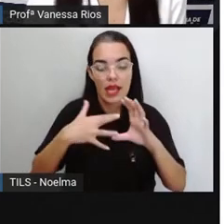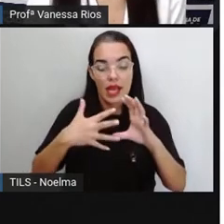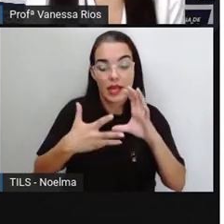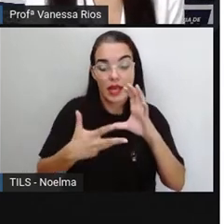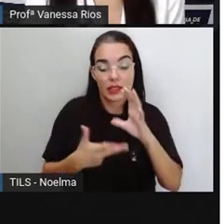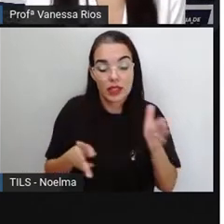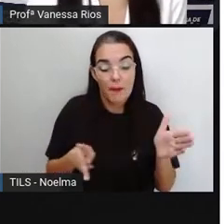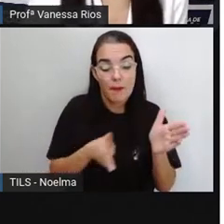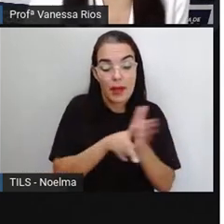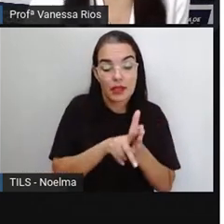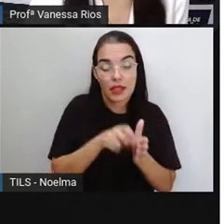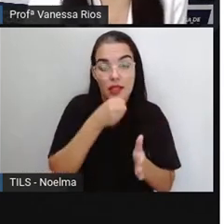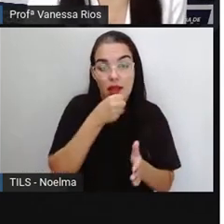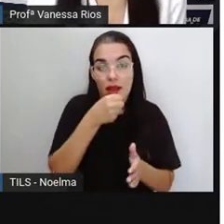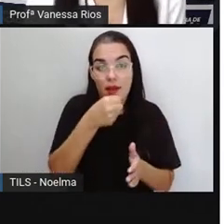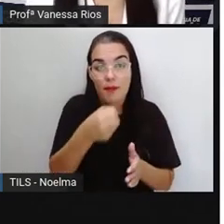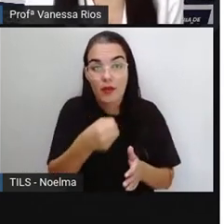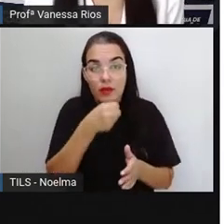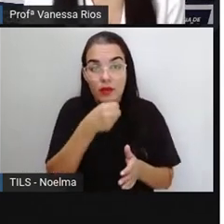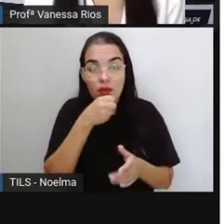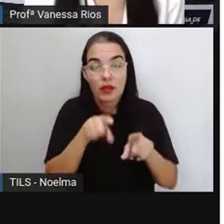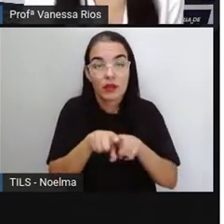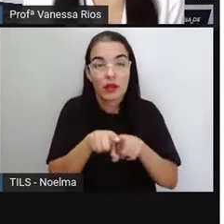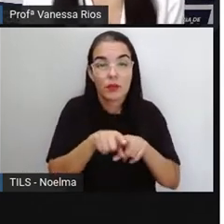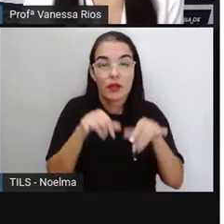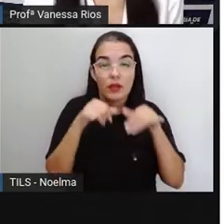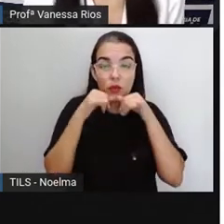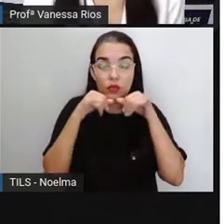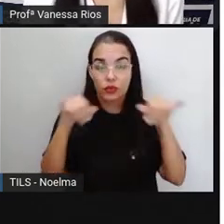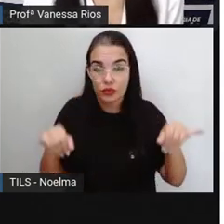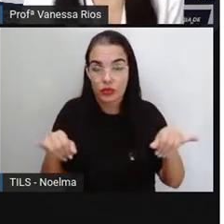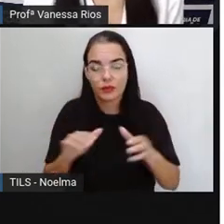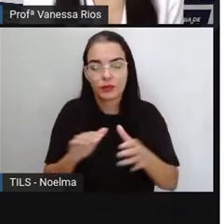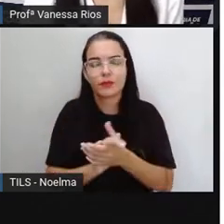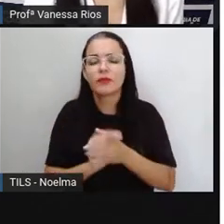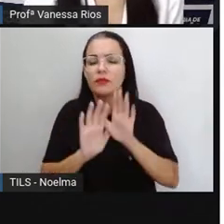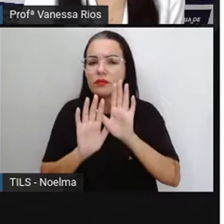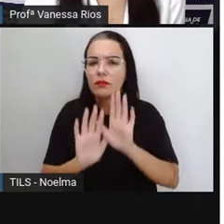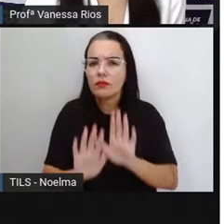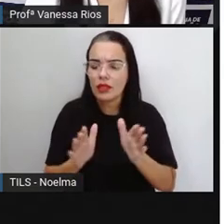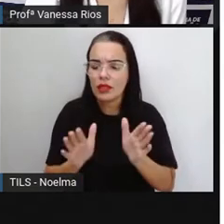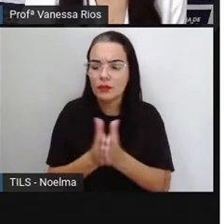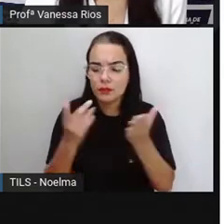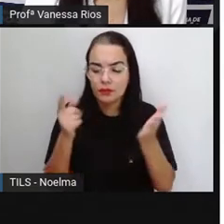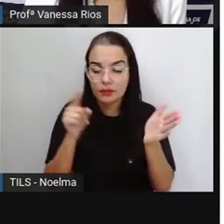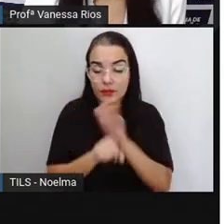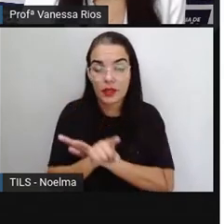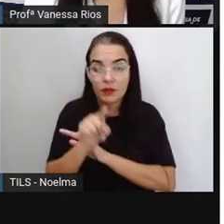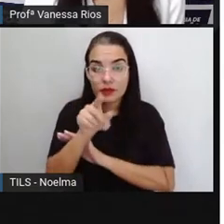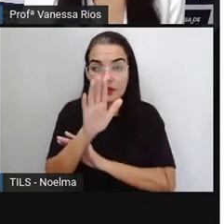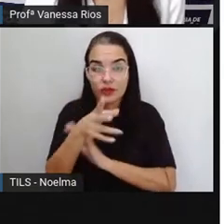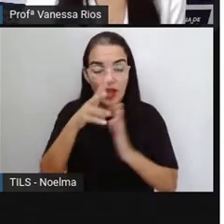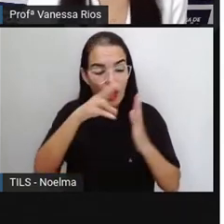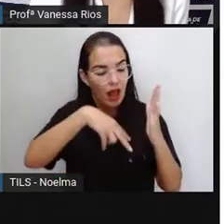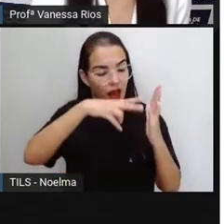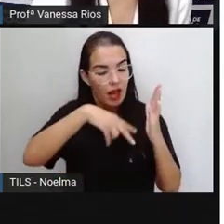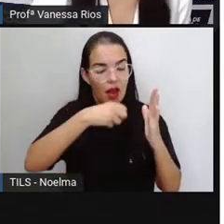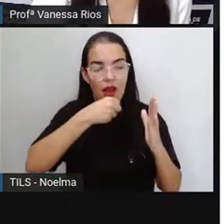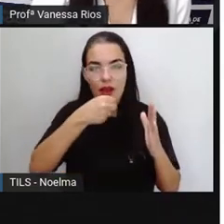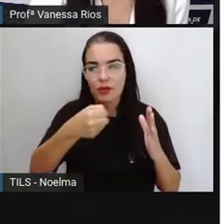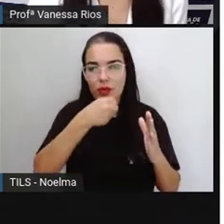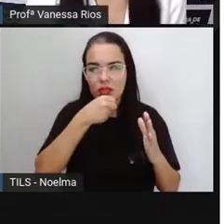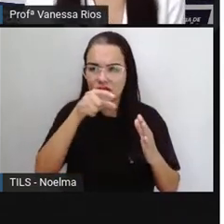pertencentes aí a cada gênero textual. Mas quando a PRO pergunta aí, você já leu uma reportagem? Você se